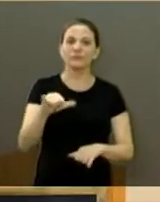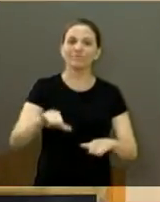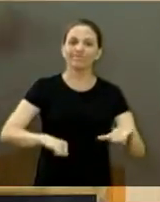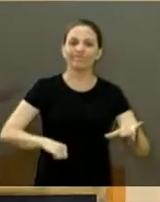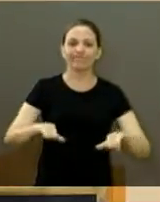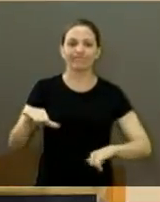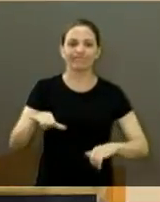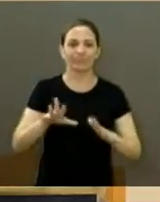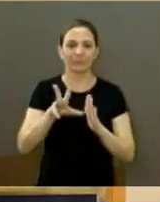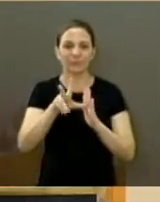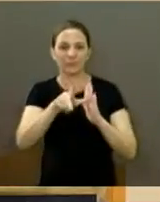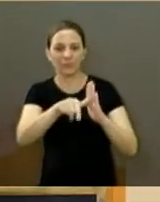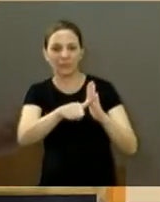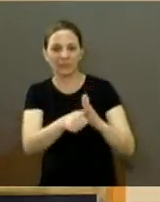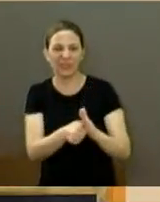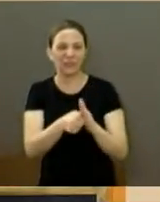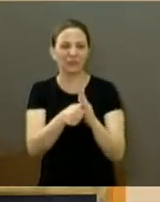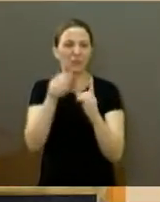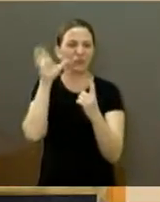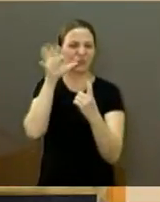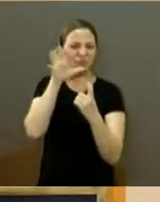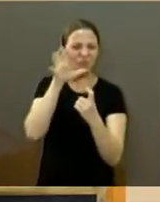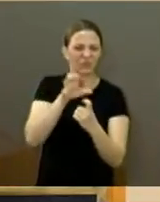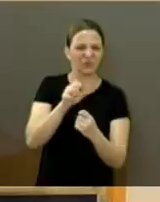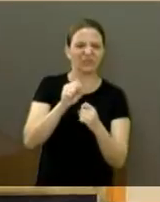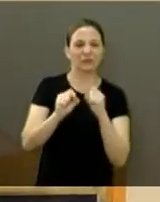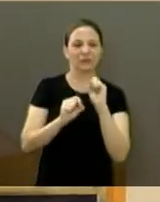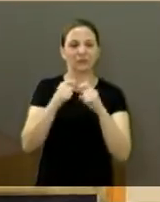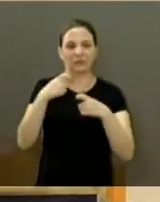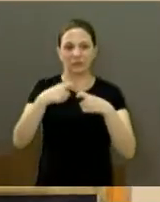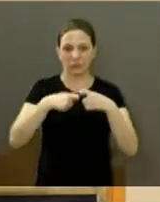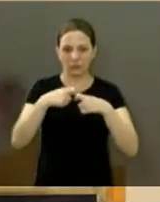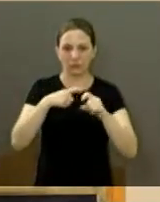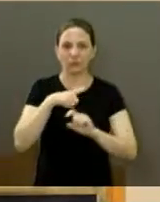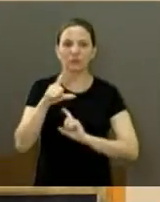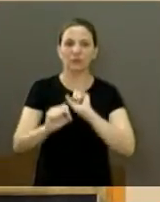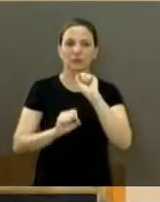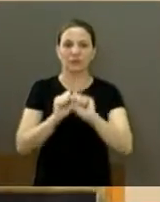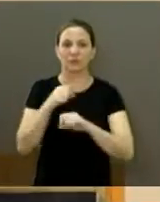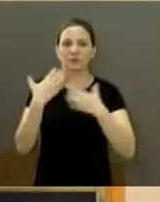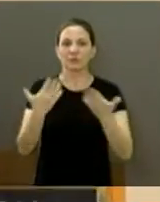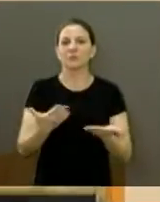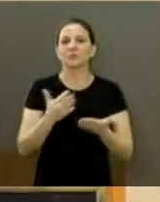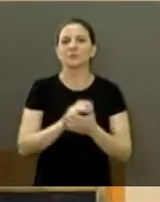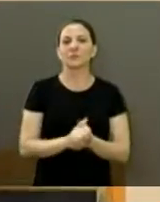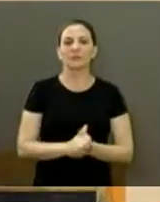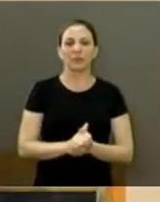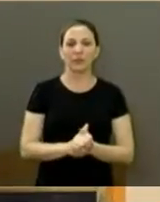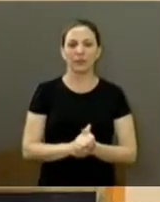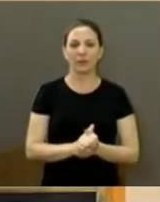assalto, assédio. Então, vai ser muito bom para eles. Mais um minuto, presidente.